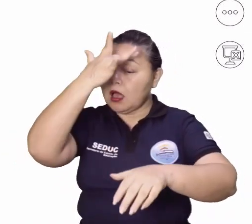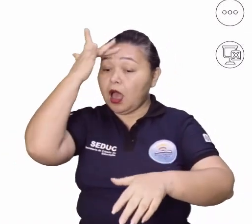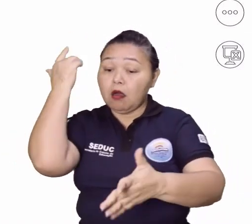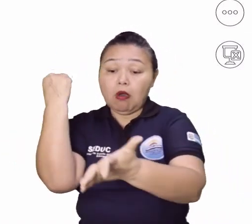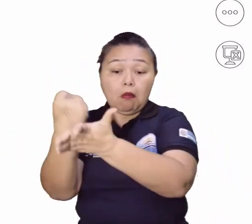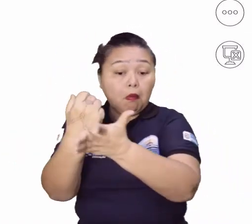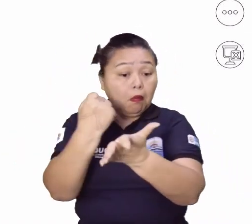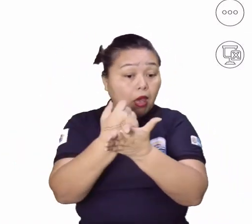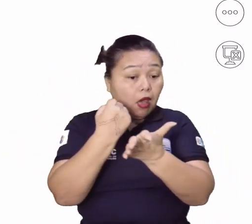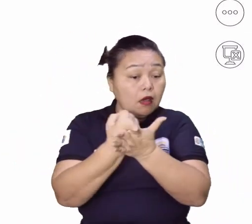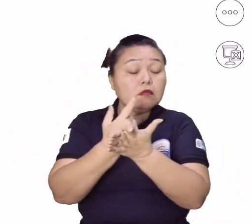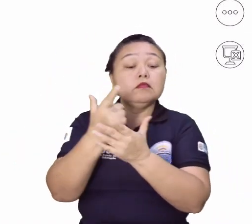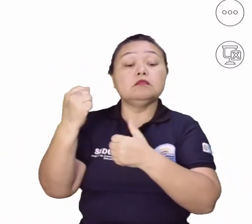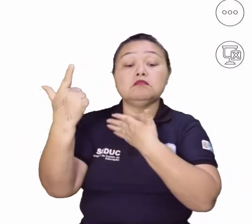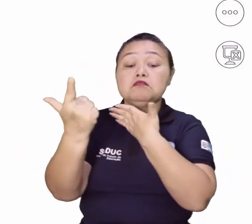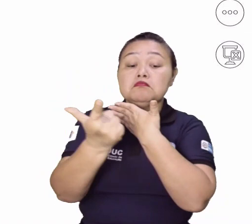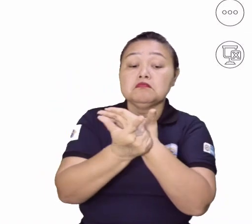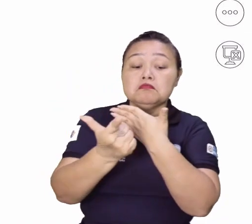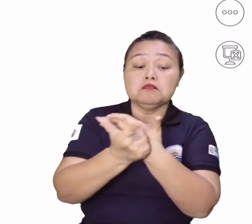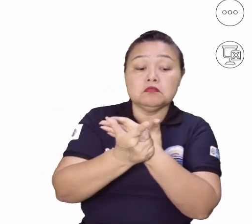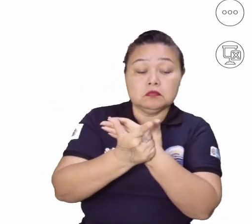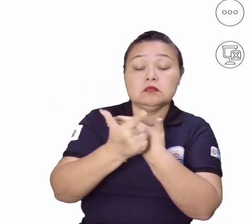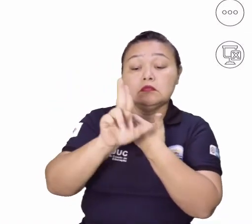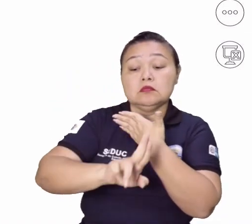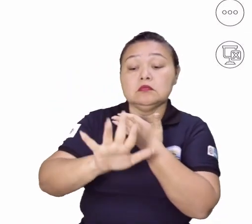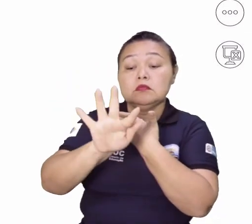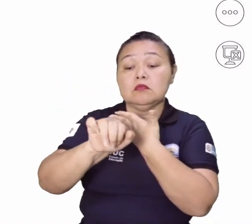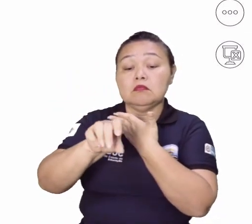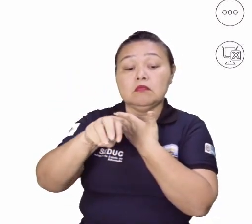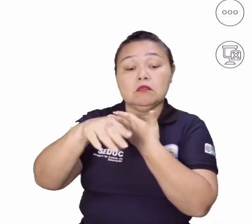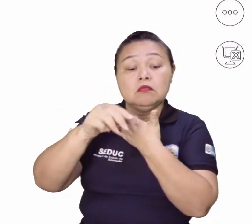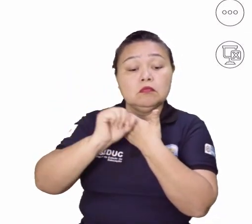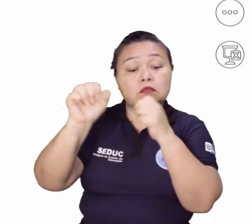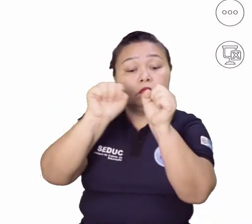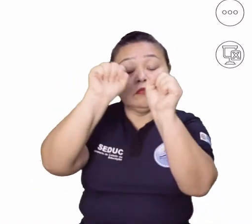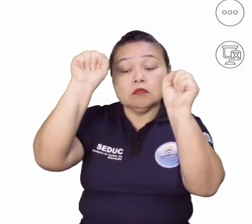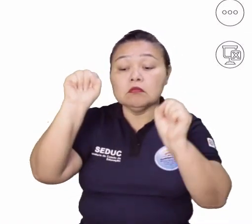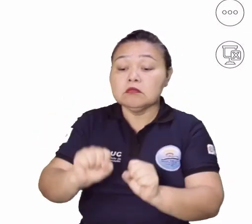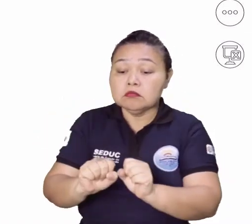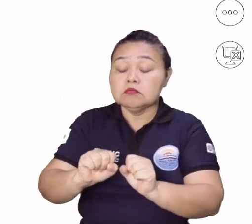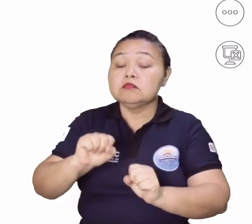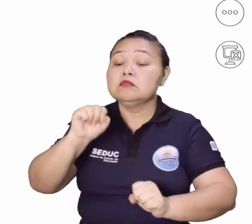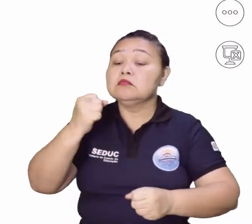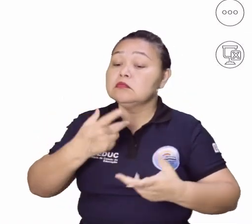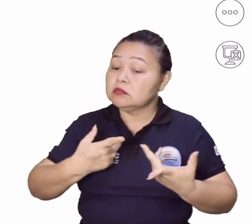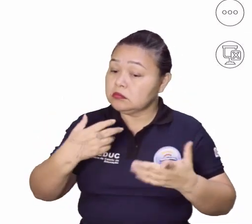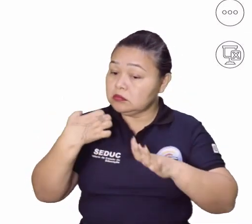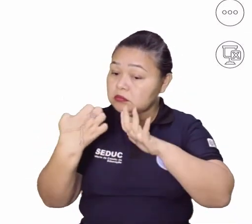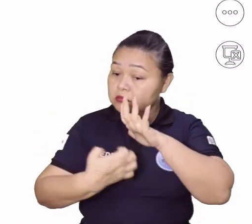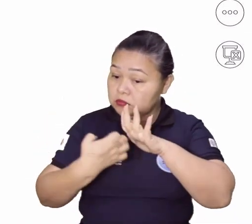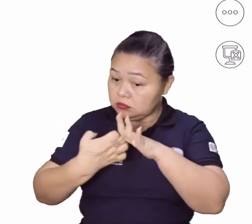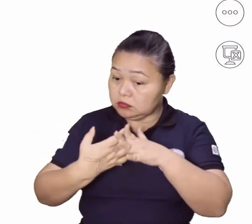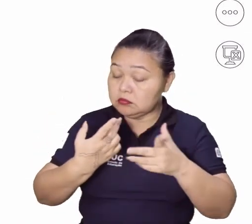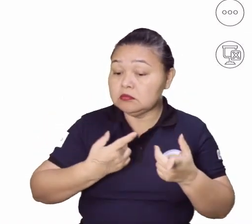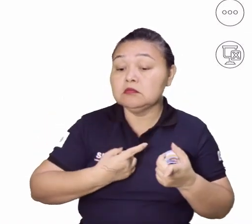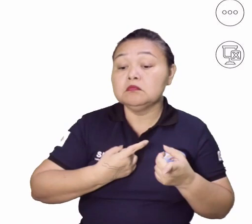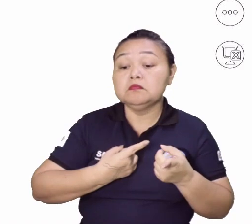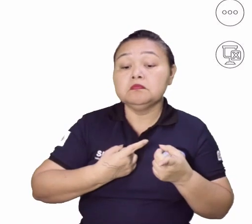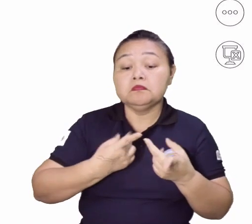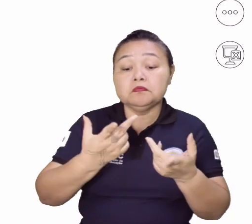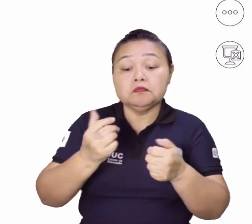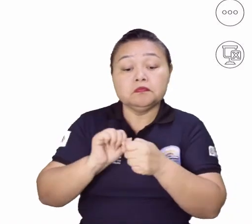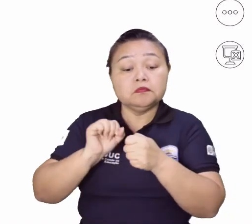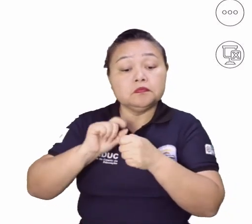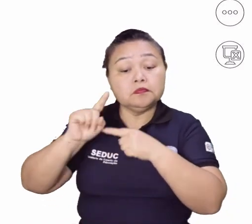O papel desempenhado pelo fordismo, enquanto sistema produtivo, despertou, por exemplo, a atenção do